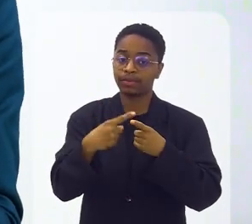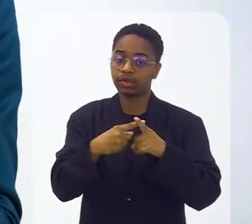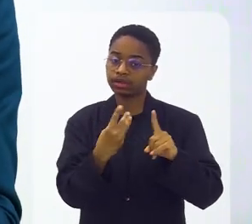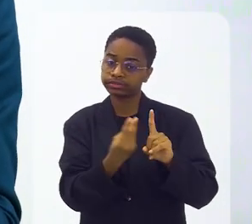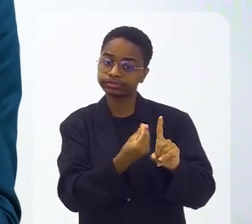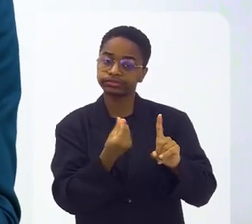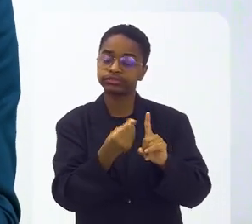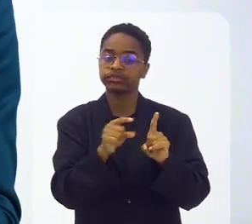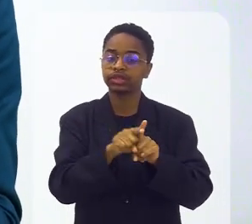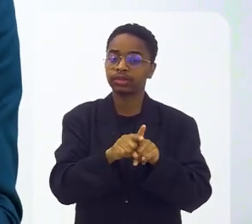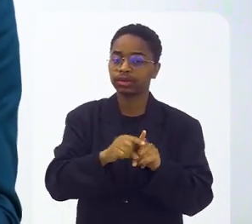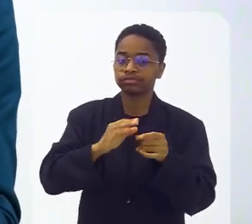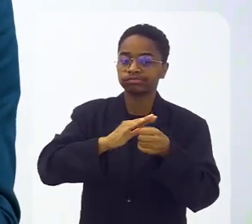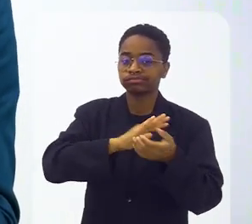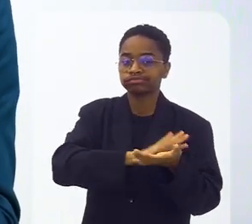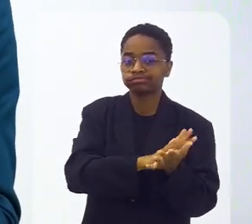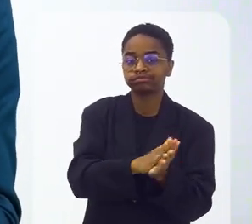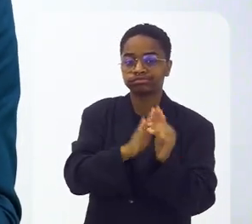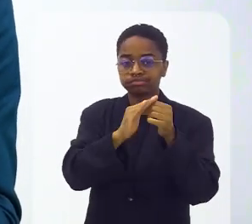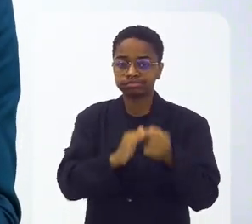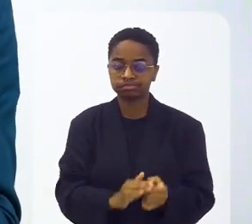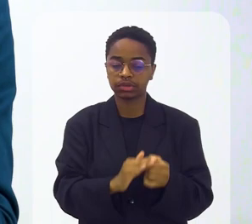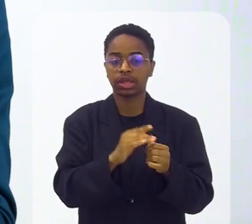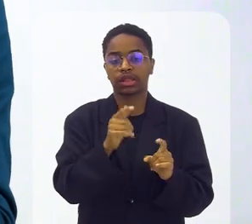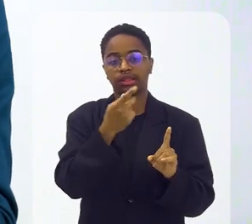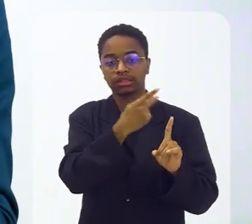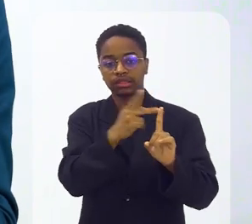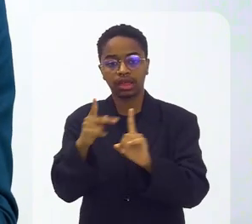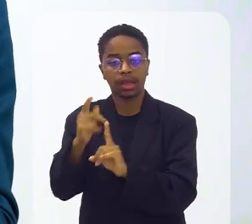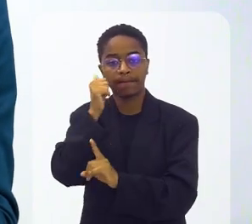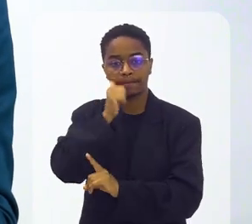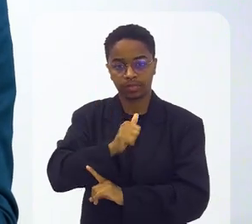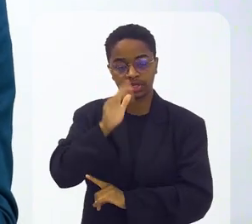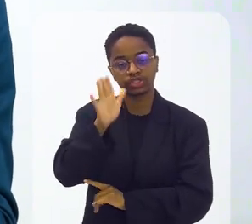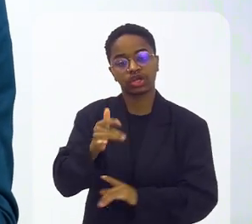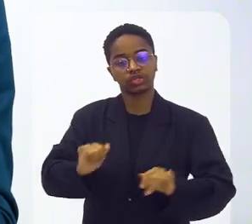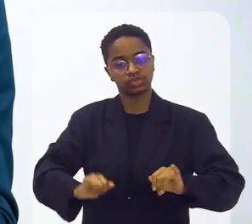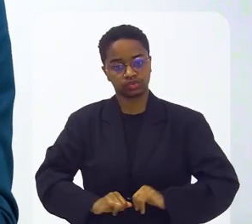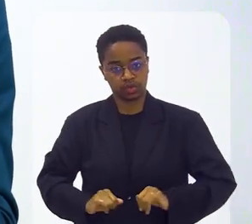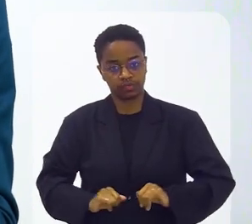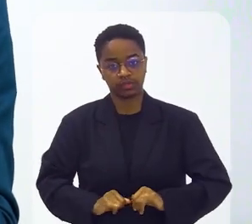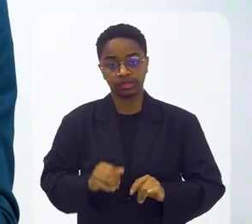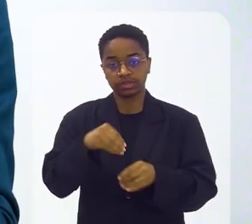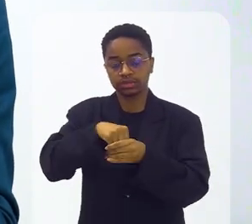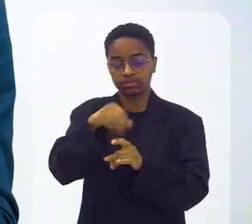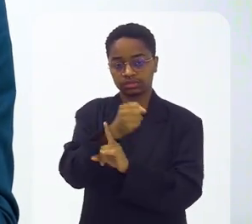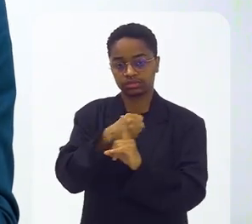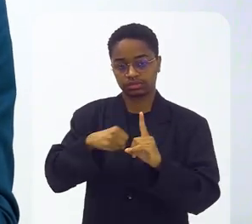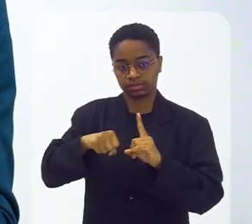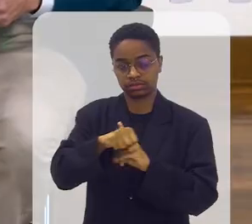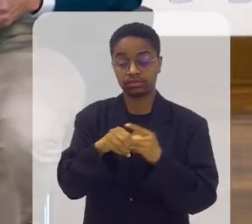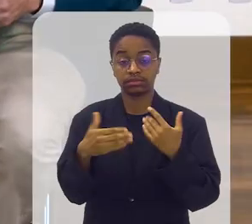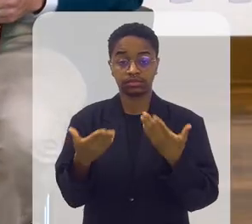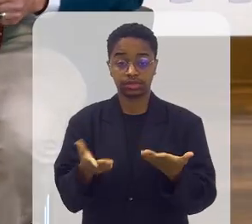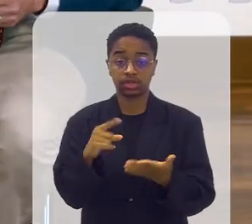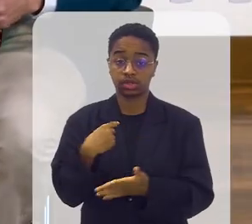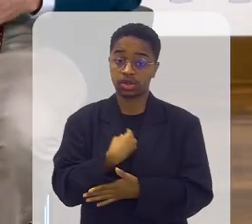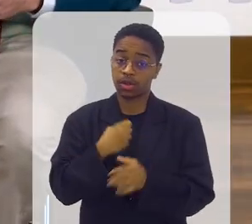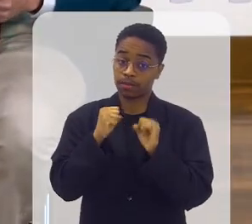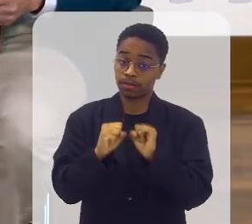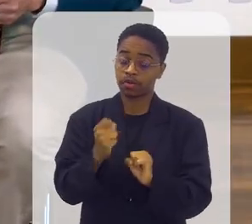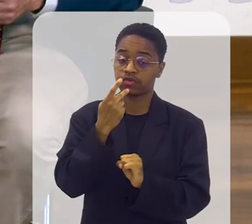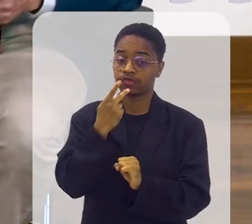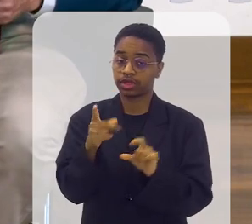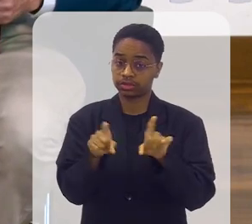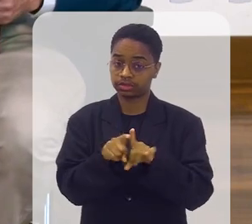vulnerabilidade, discriminação, preconceito, que as mulheres já sofrem da sua condição na própria sociedade. E aí a gente